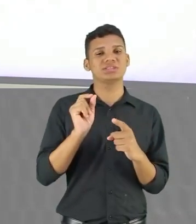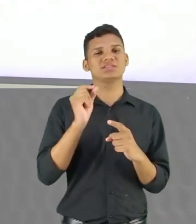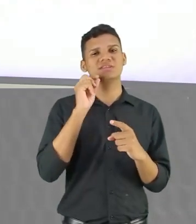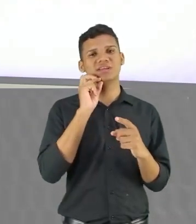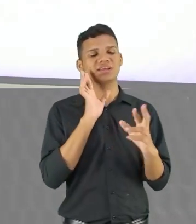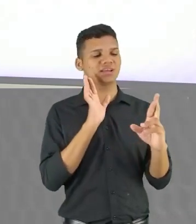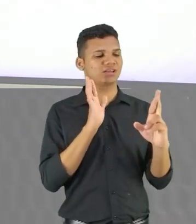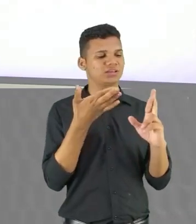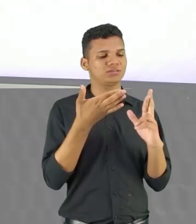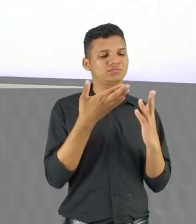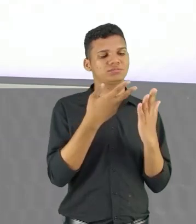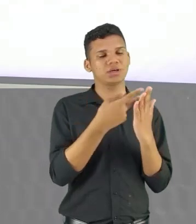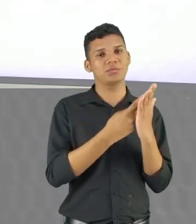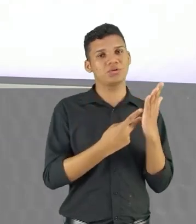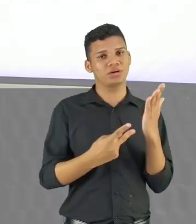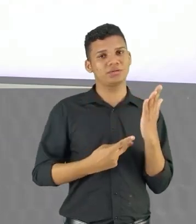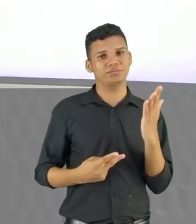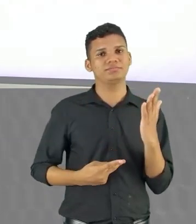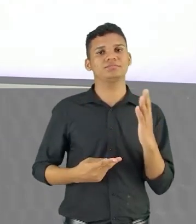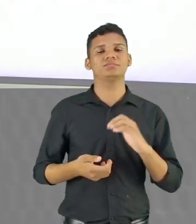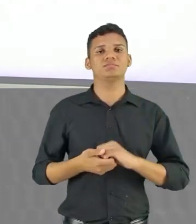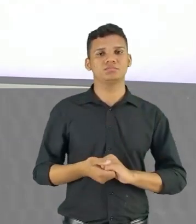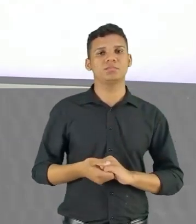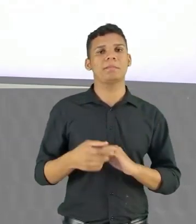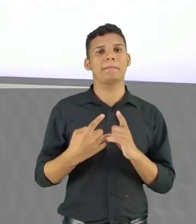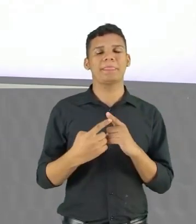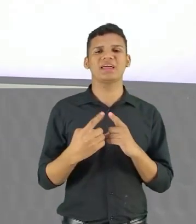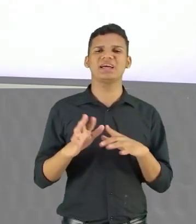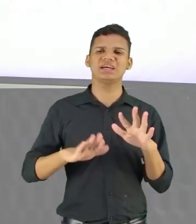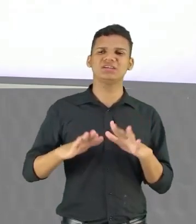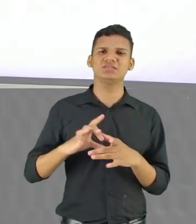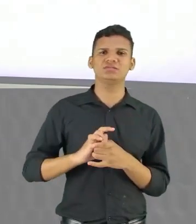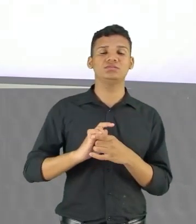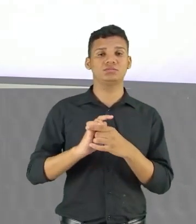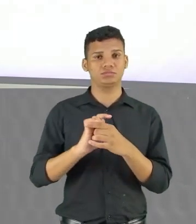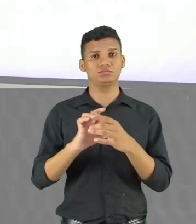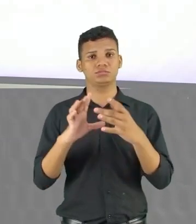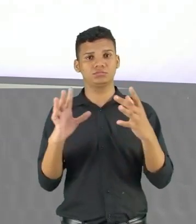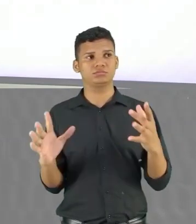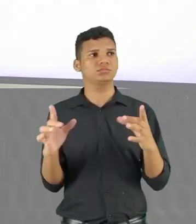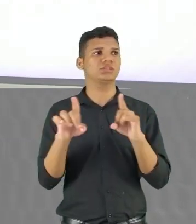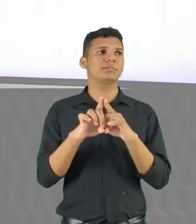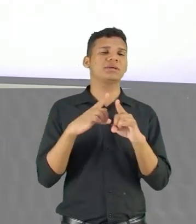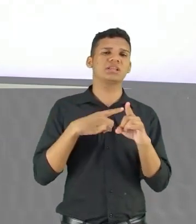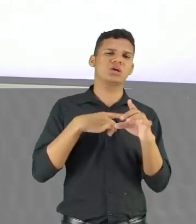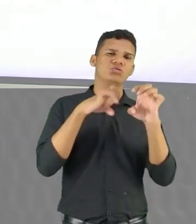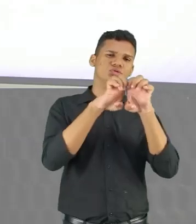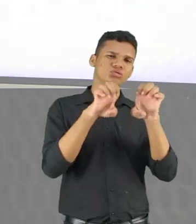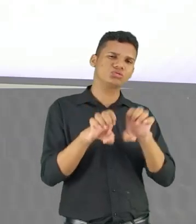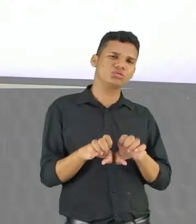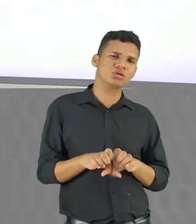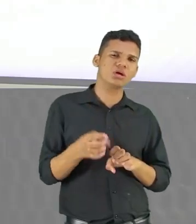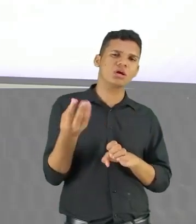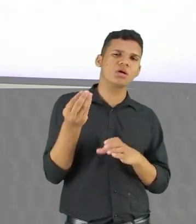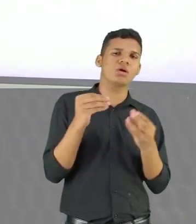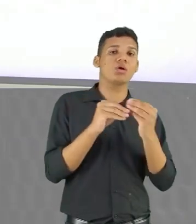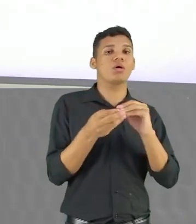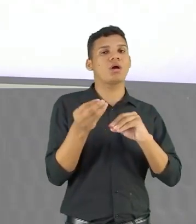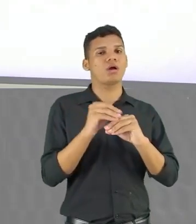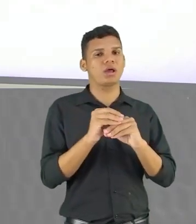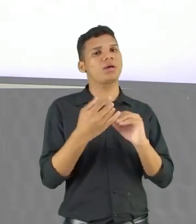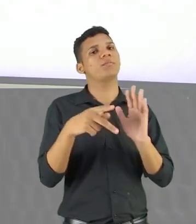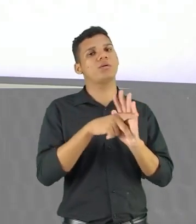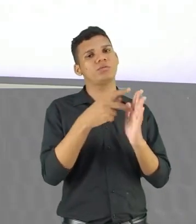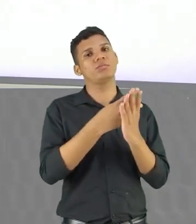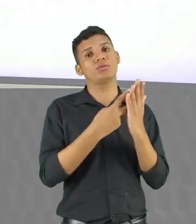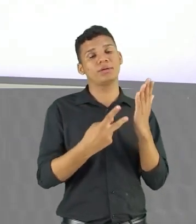poema Quando a gente tem Essa ideia Que dá espaço Para mais subjetividade Essa construção Na composição do poema A